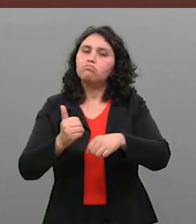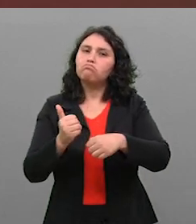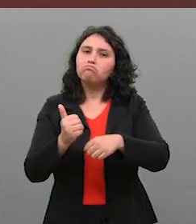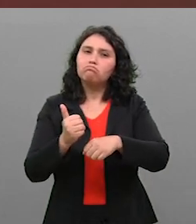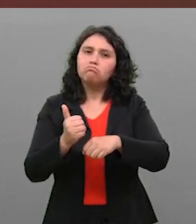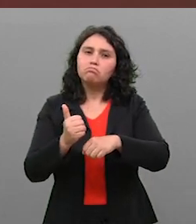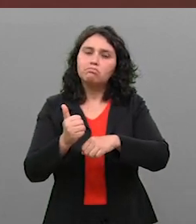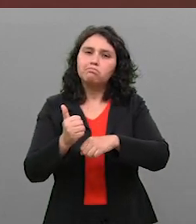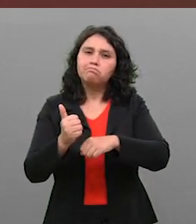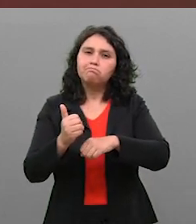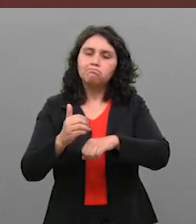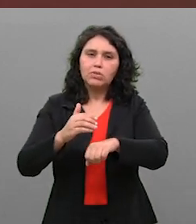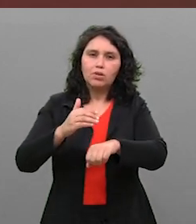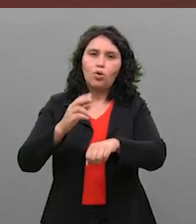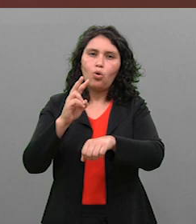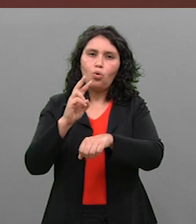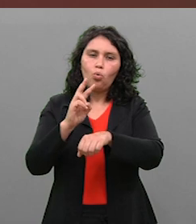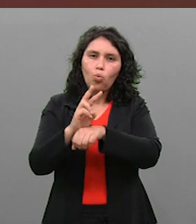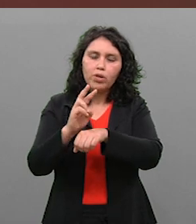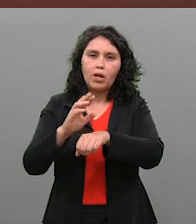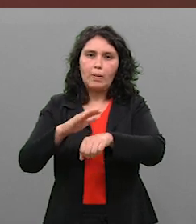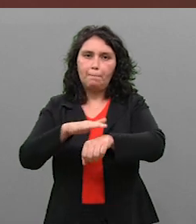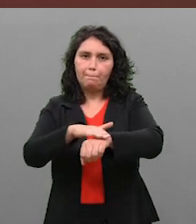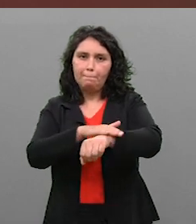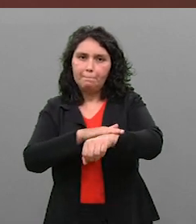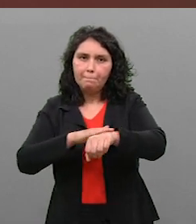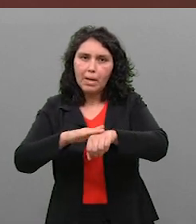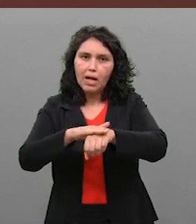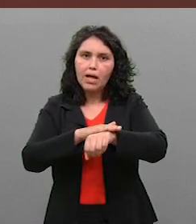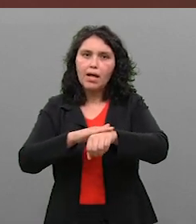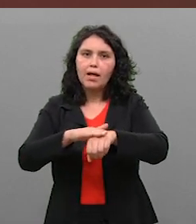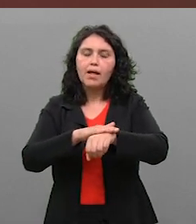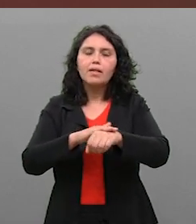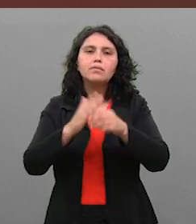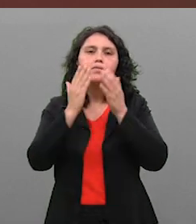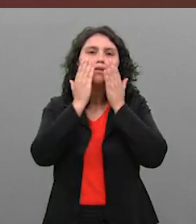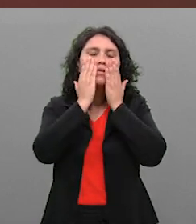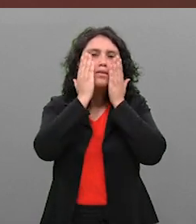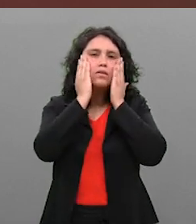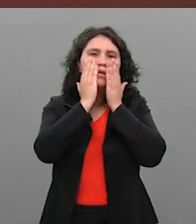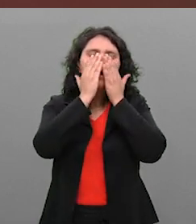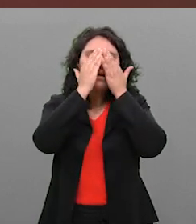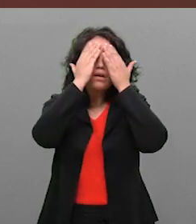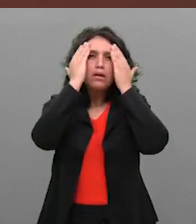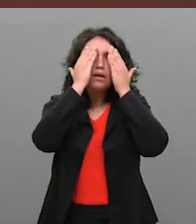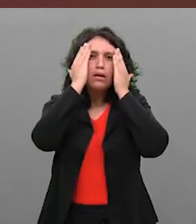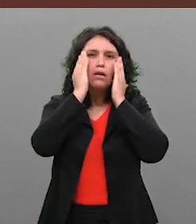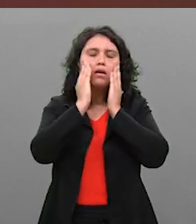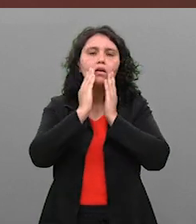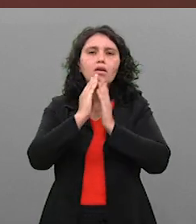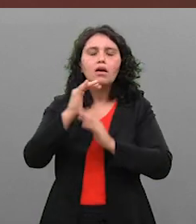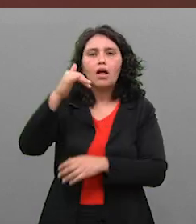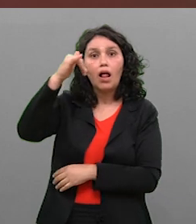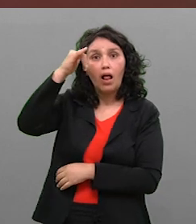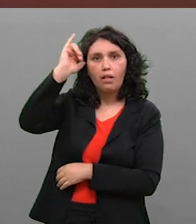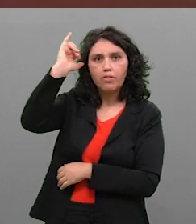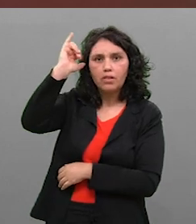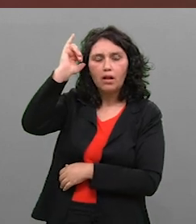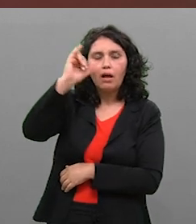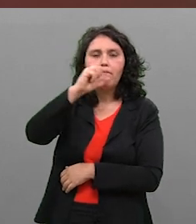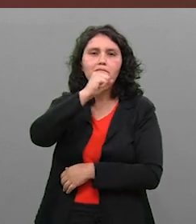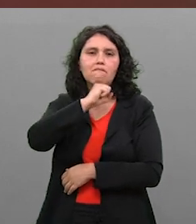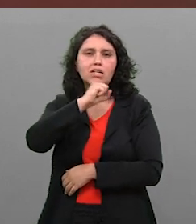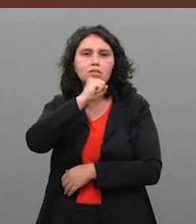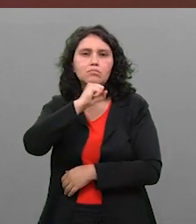agora de uma dermatologista para quem quer cuidar a pele, para uma